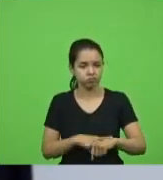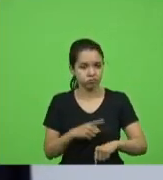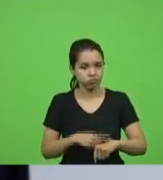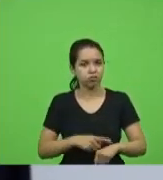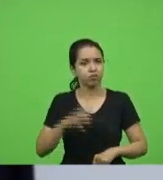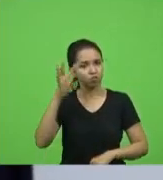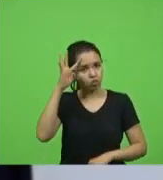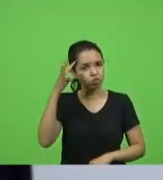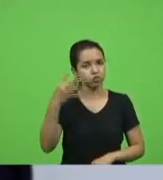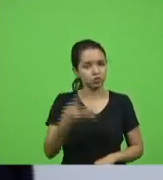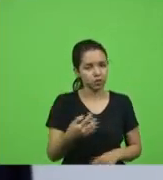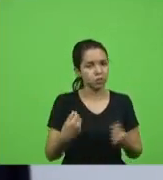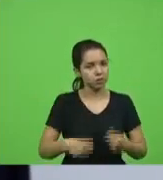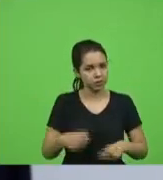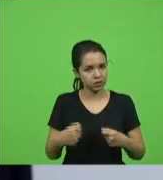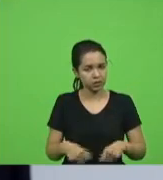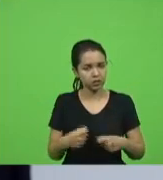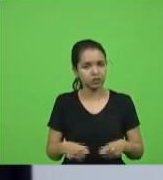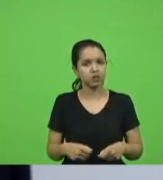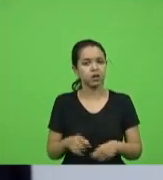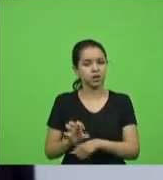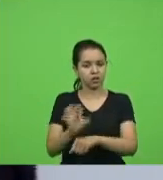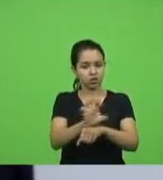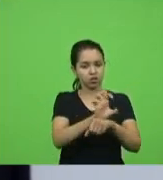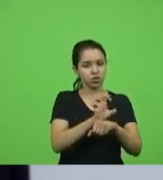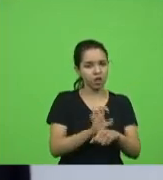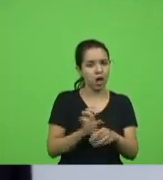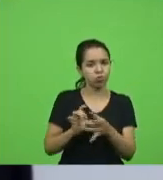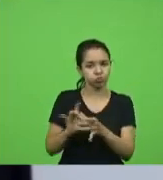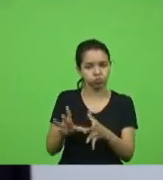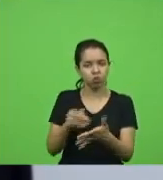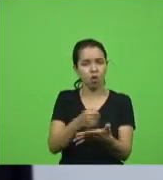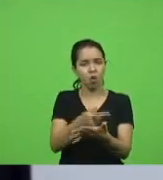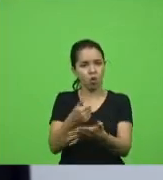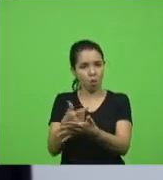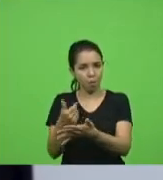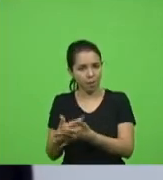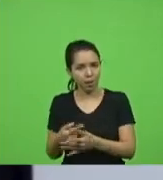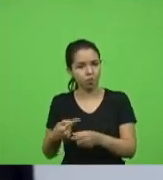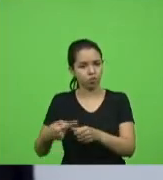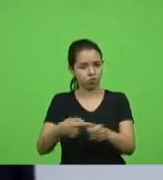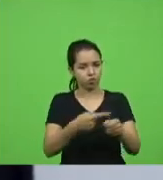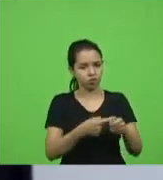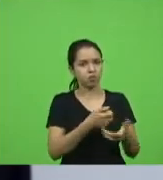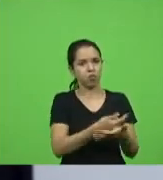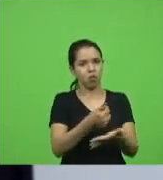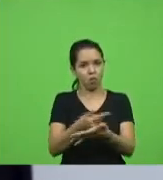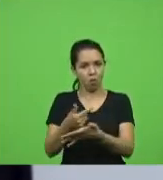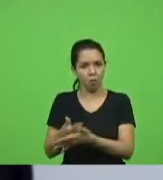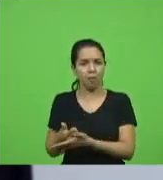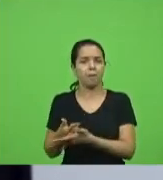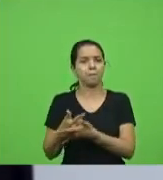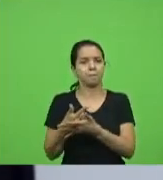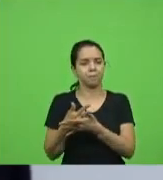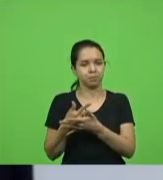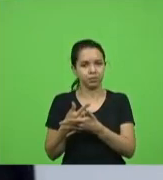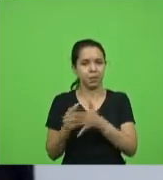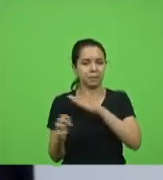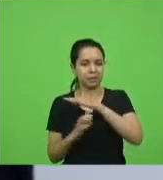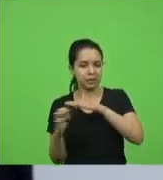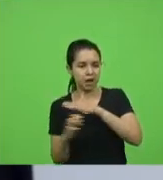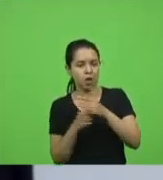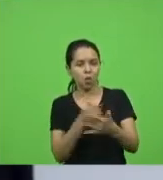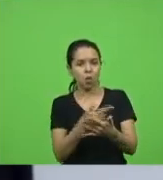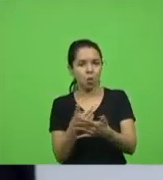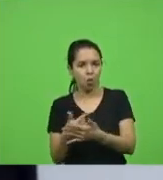solução permitir que os estados comprem que os municípios comprem que os empresários comprem que